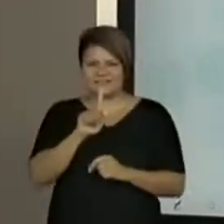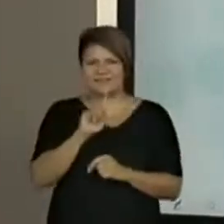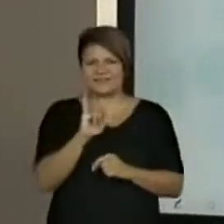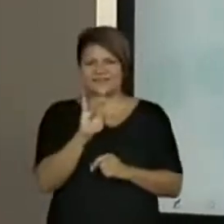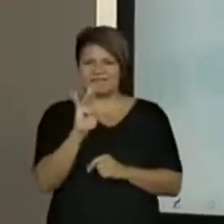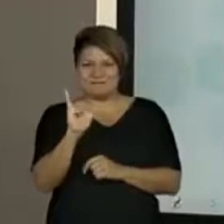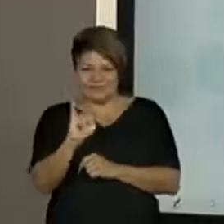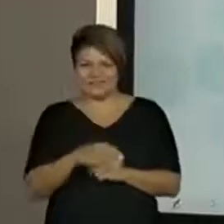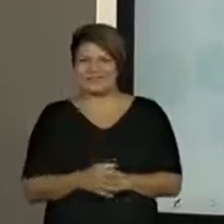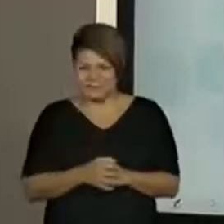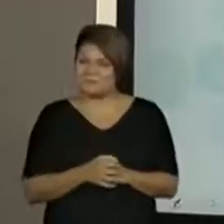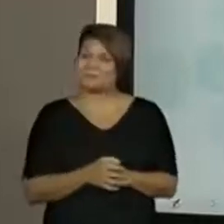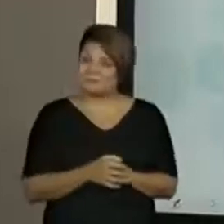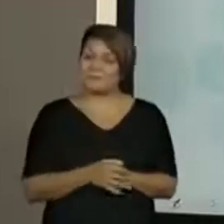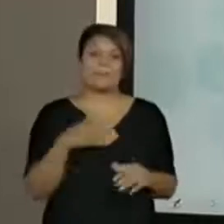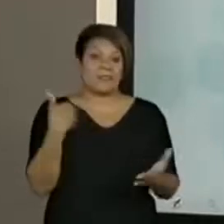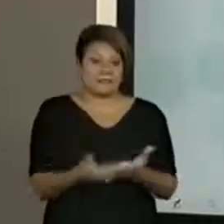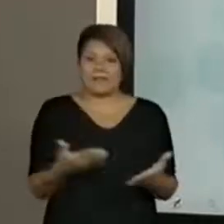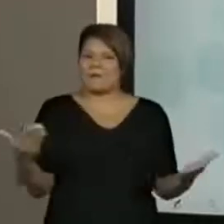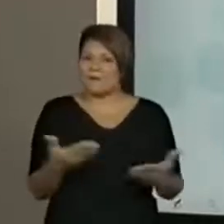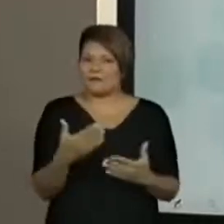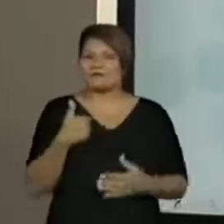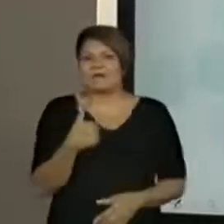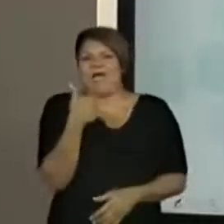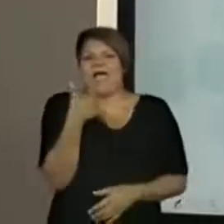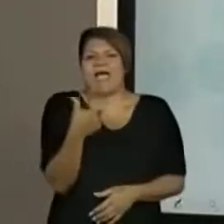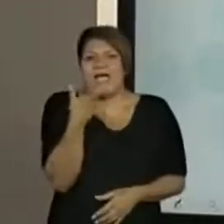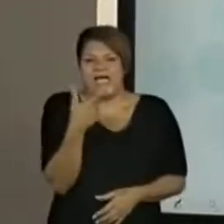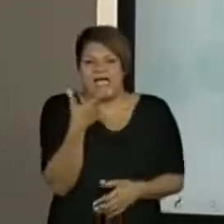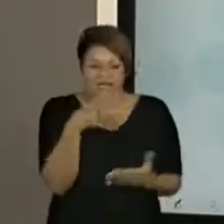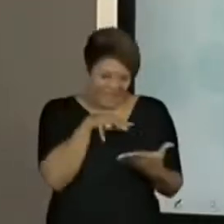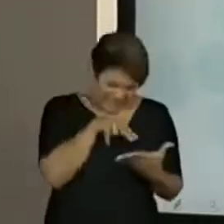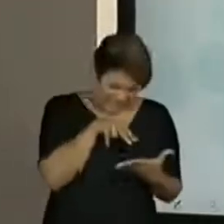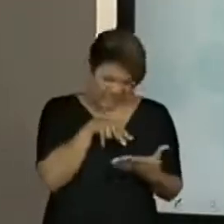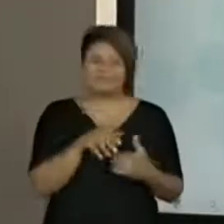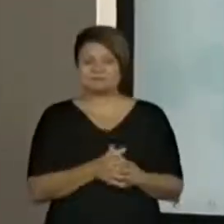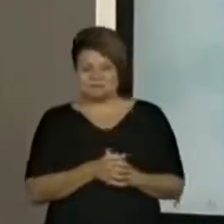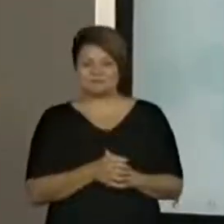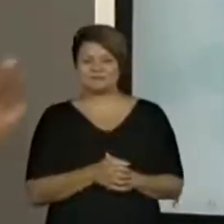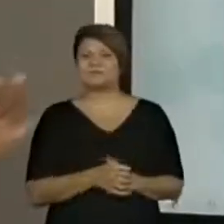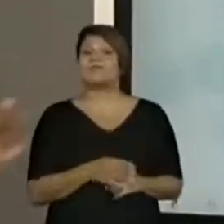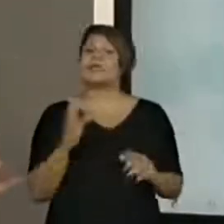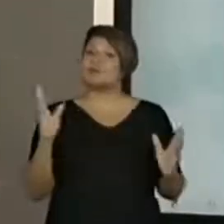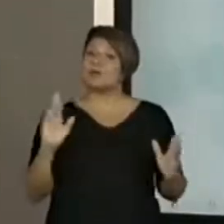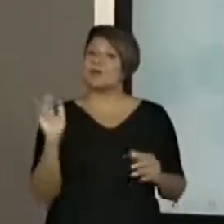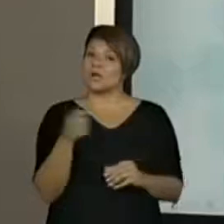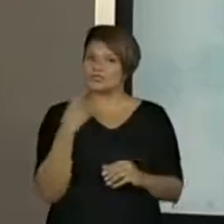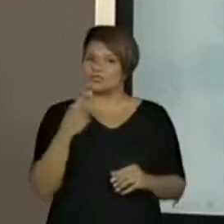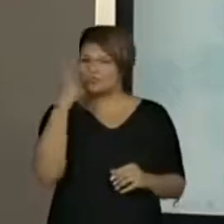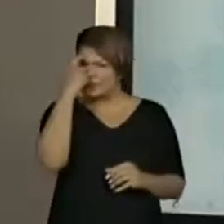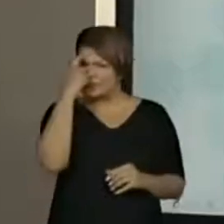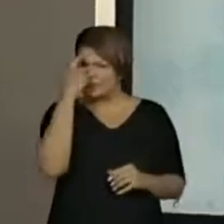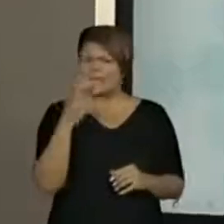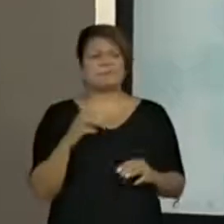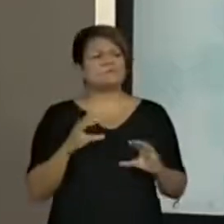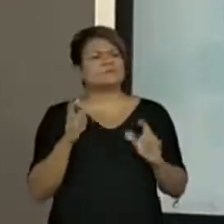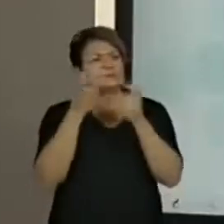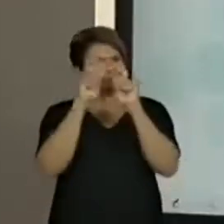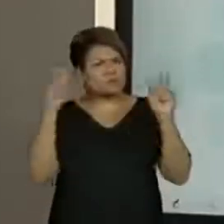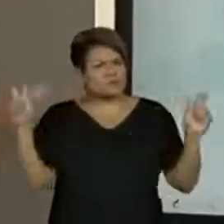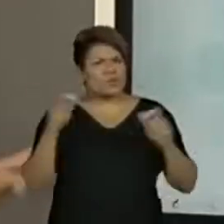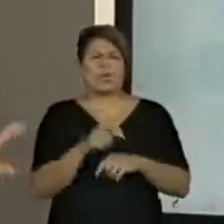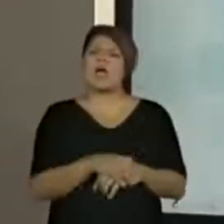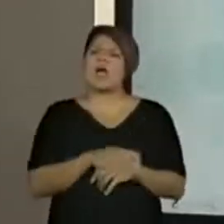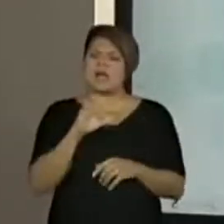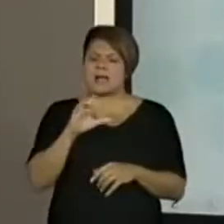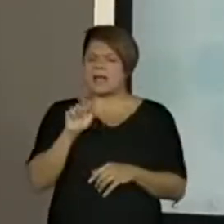e até hoje ainda me pego dando gargalhadas. Nós vamos pensar em todos os recursos que os cartunistas,